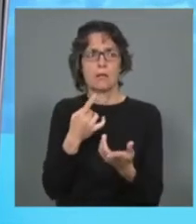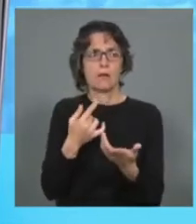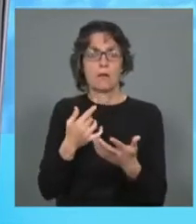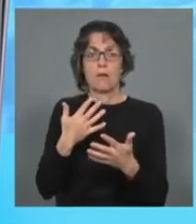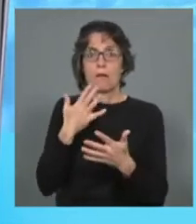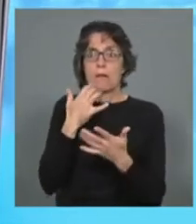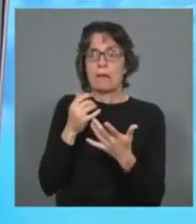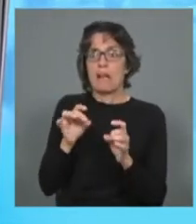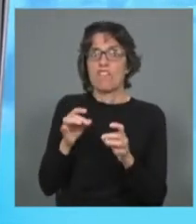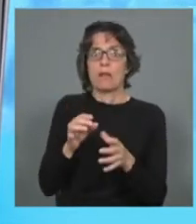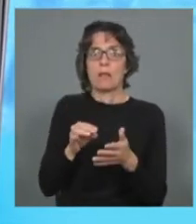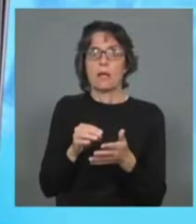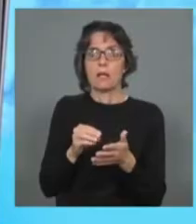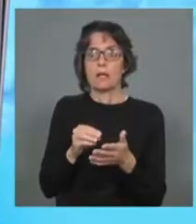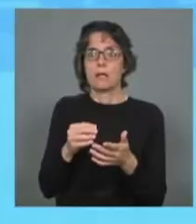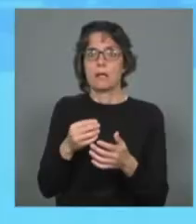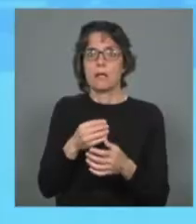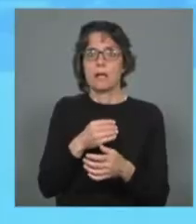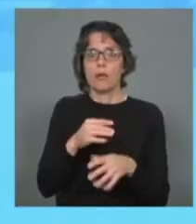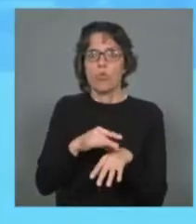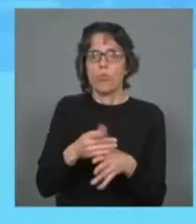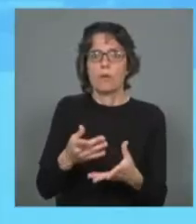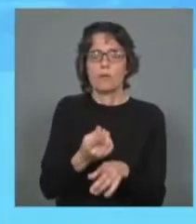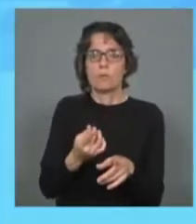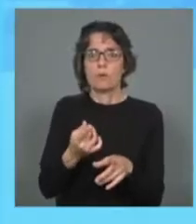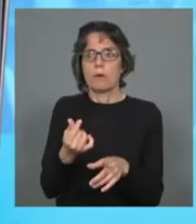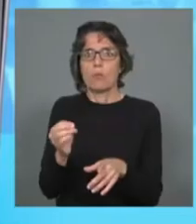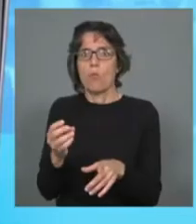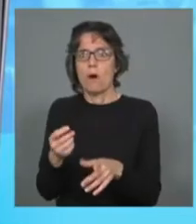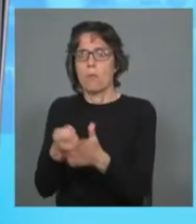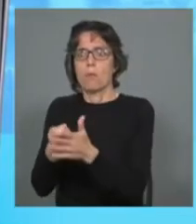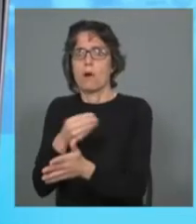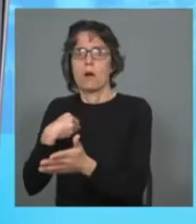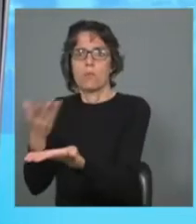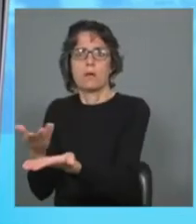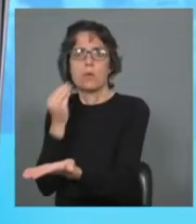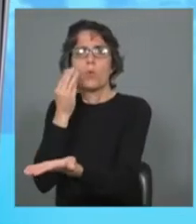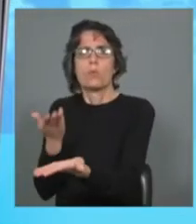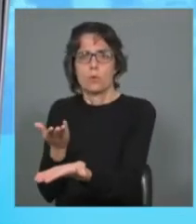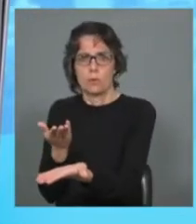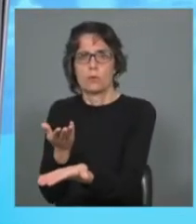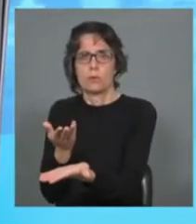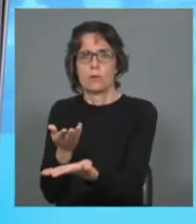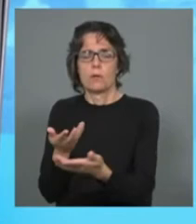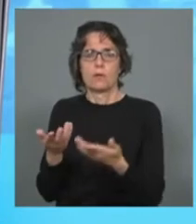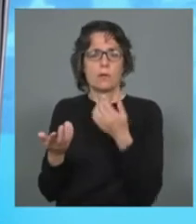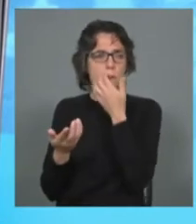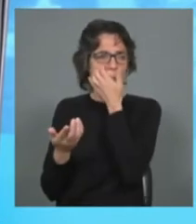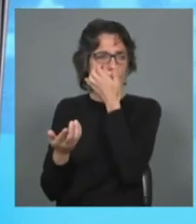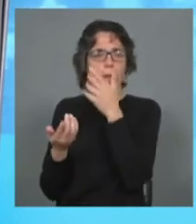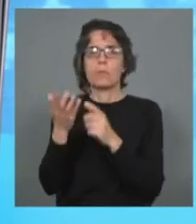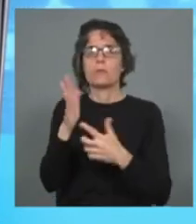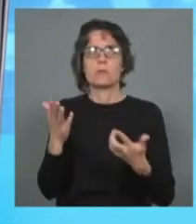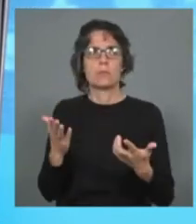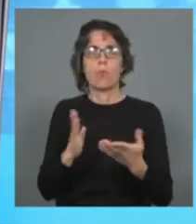porque efetivamente não têm dinheiro para ir ao médico, portanto não podem ficar doentes, portanto não há o acesso